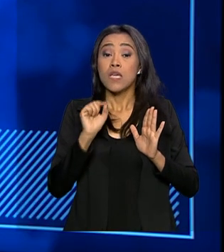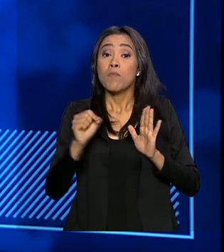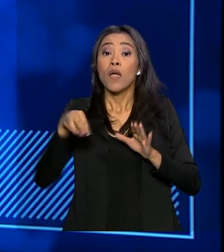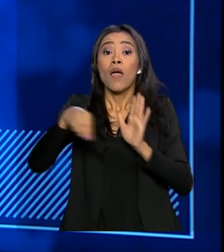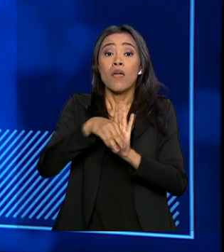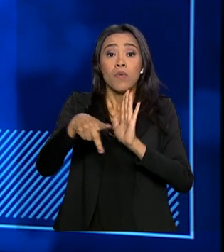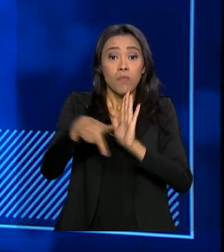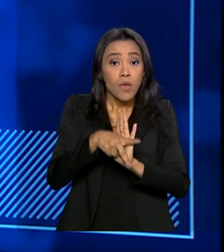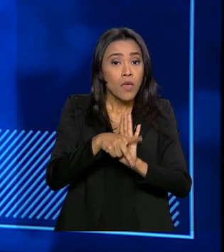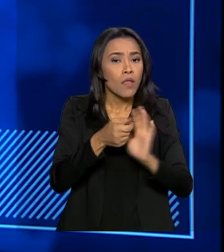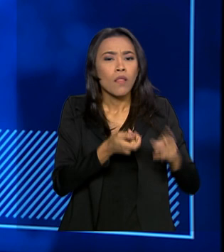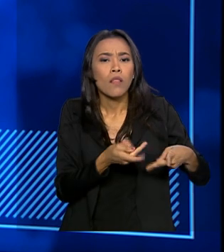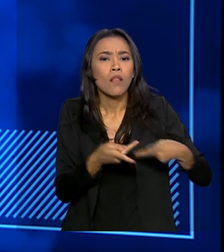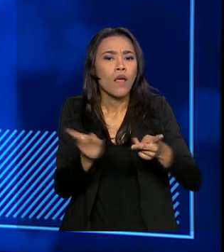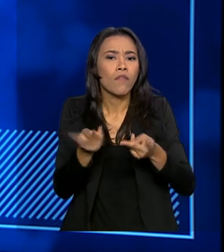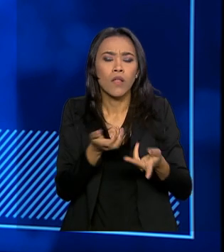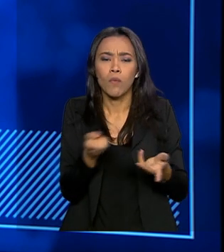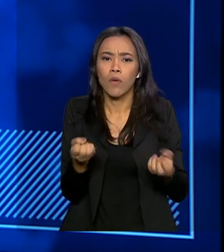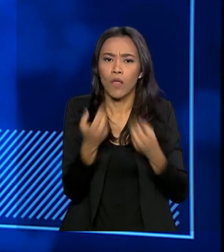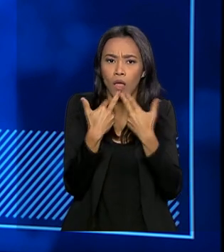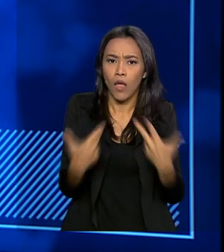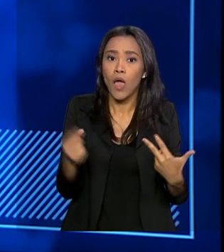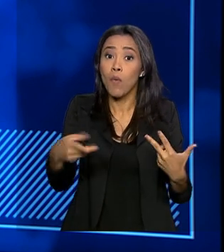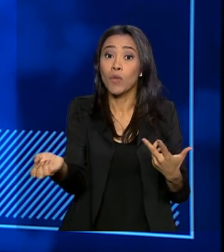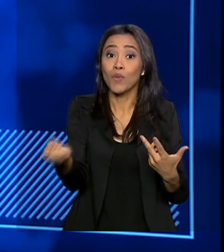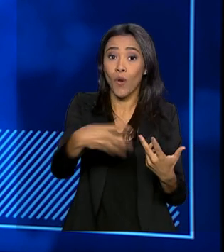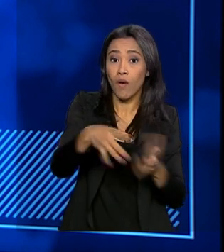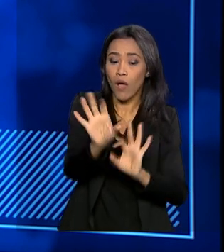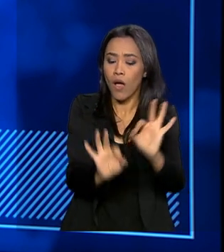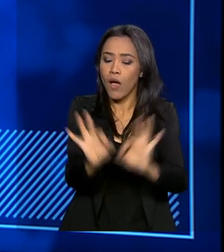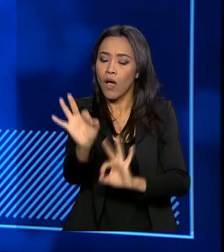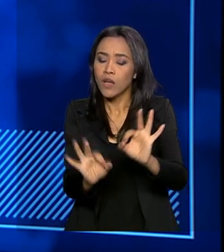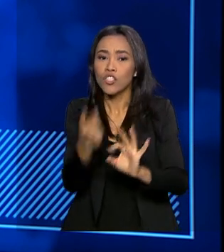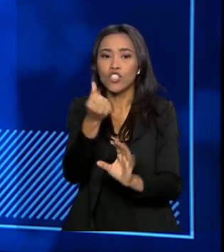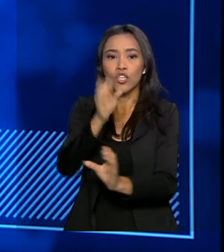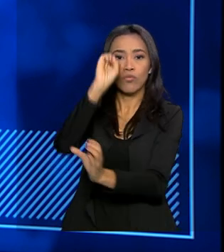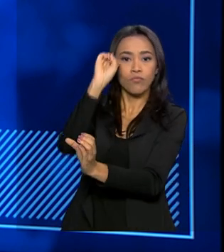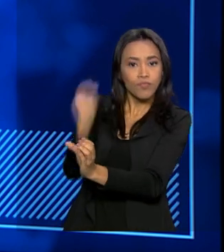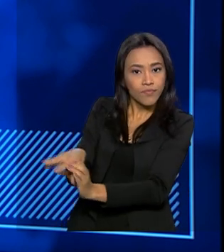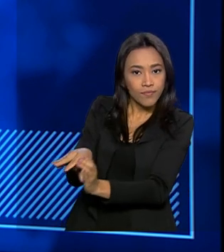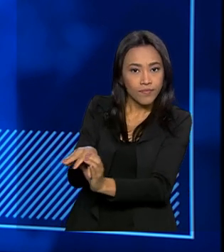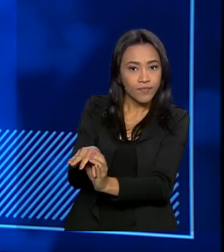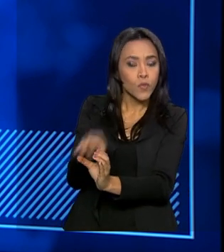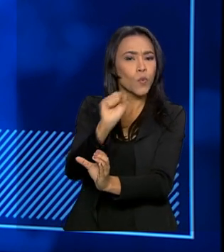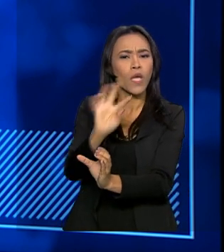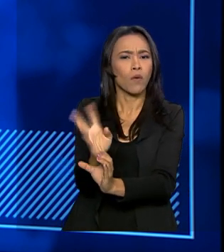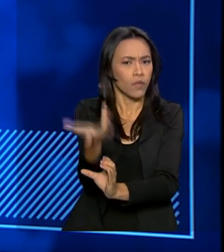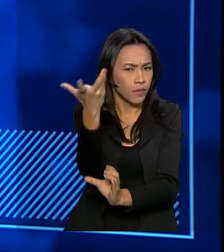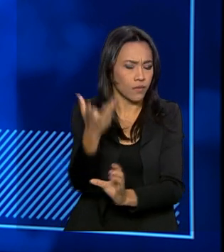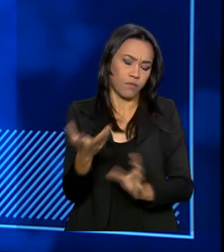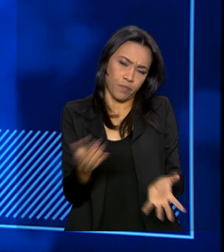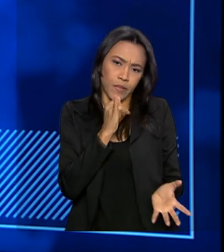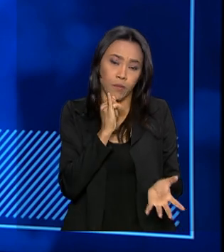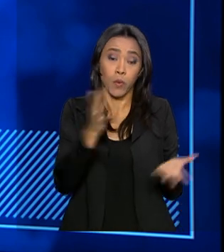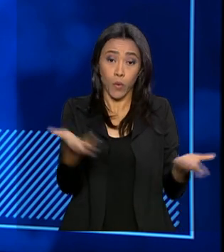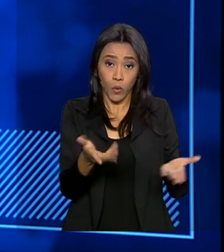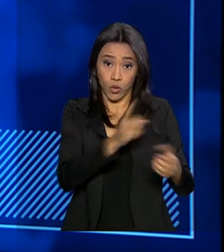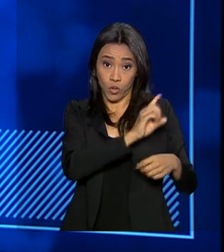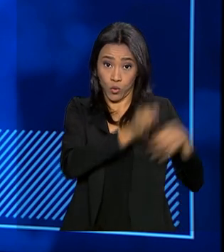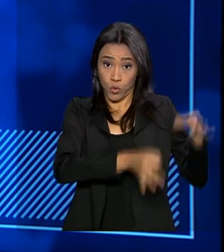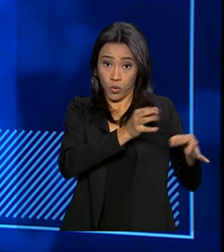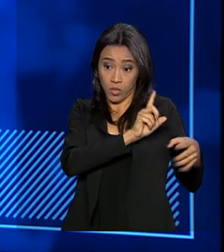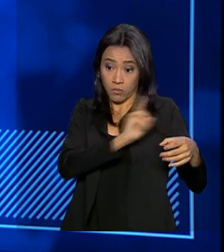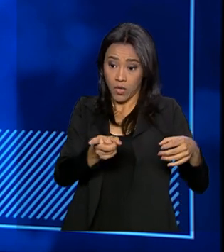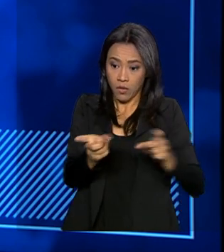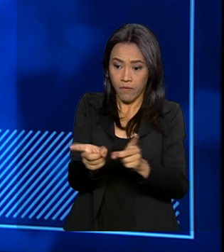provisória está trazendo é uma nova sistemática, inclusive, de depósitos judiciais. O que acontece? Hoje, quando o juiz autoriza a